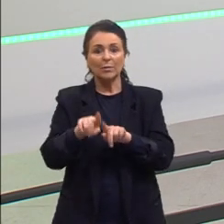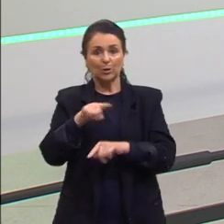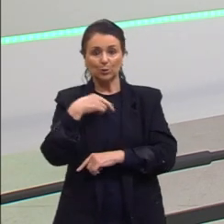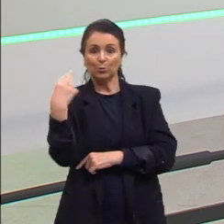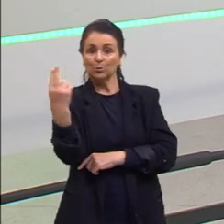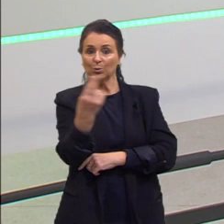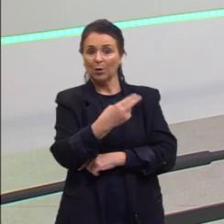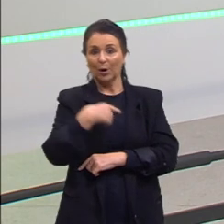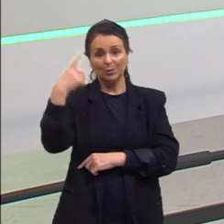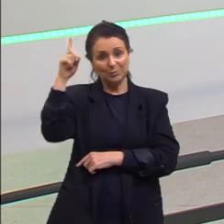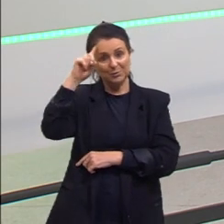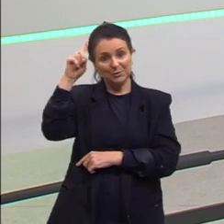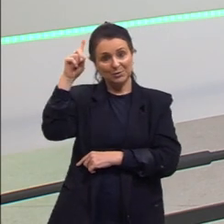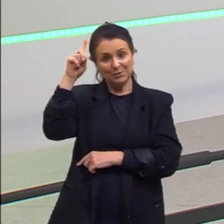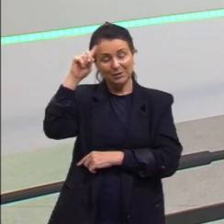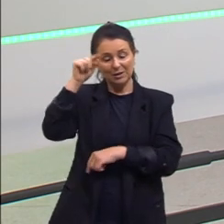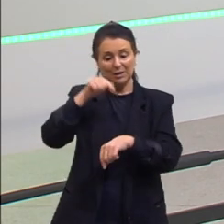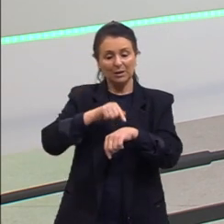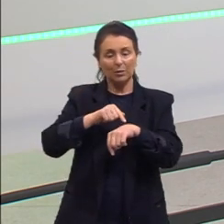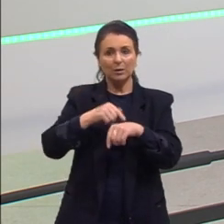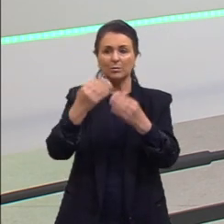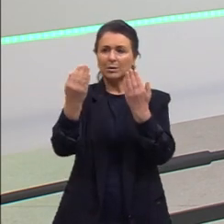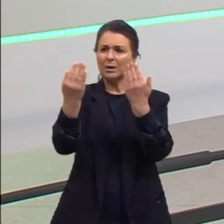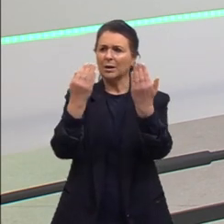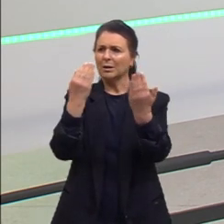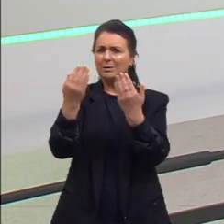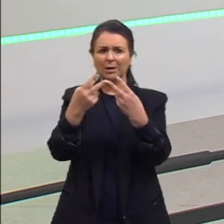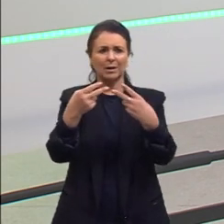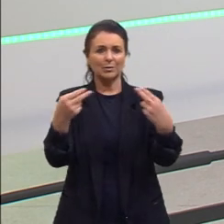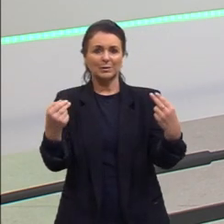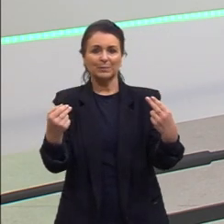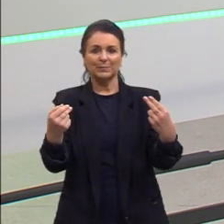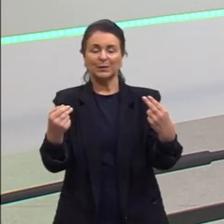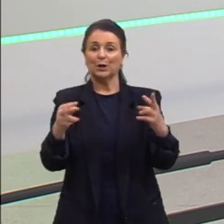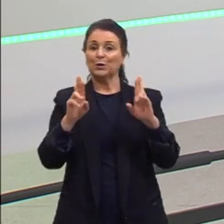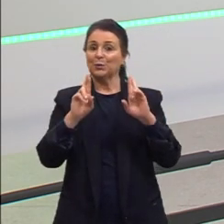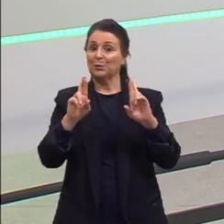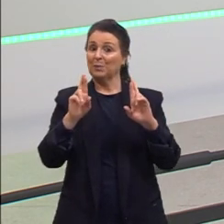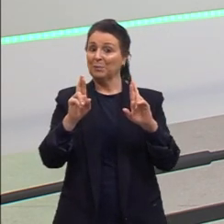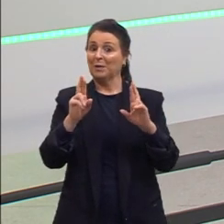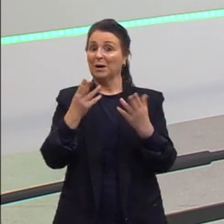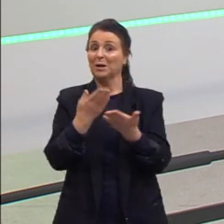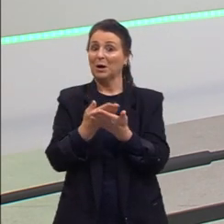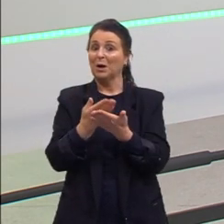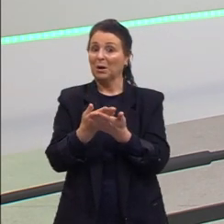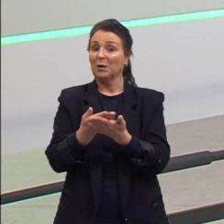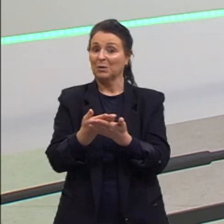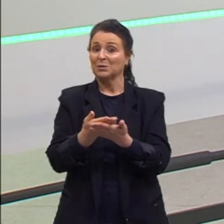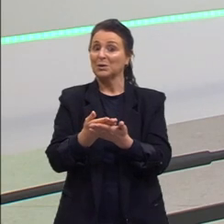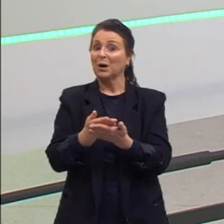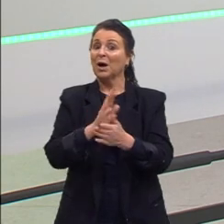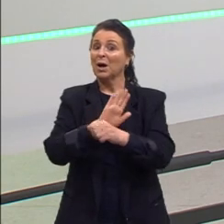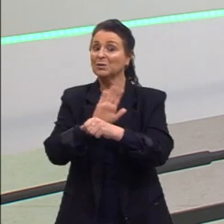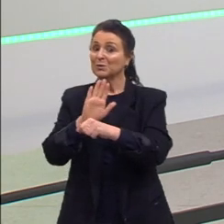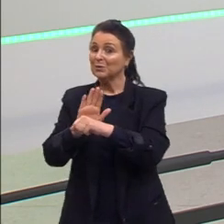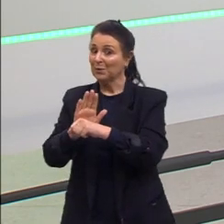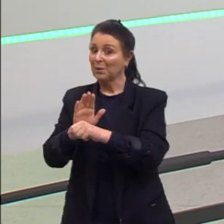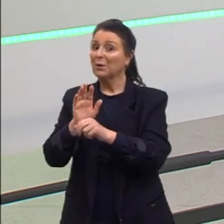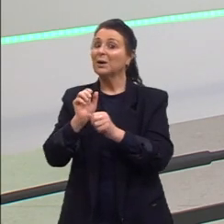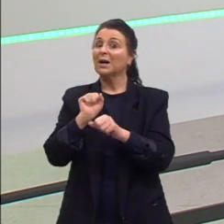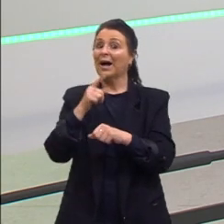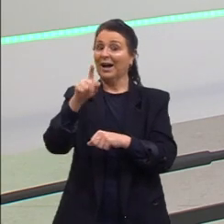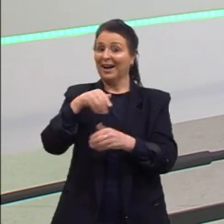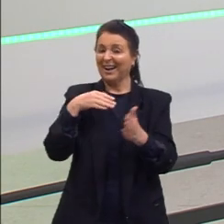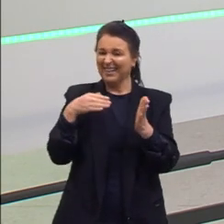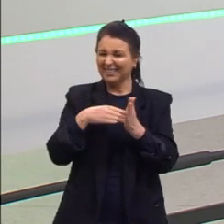quanto na hora de fazer análise de questões. Eu espero que a aula de hoje tenha colaborado para vocês, espero vocês na